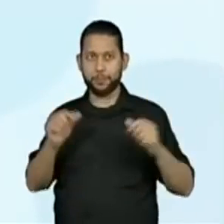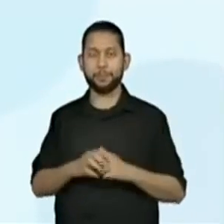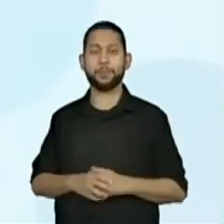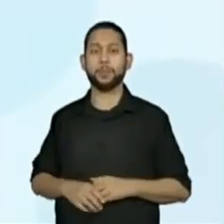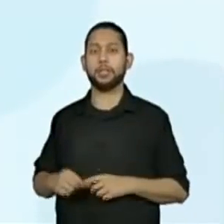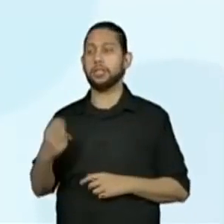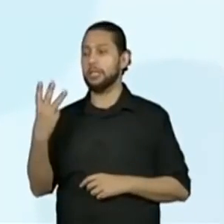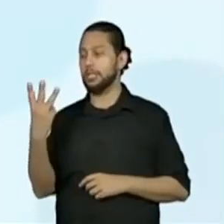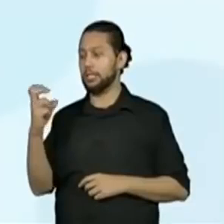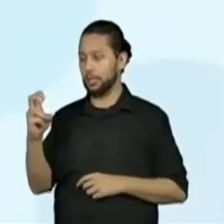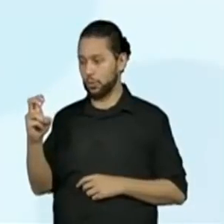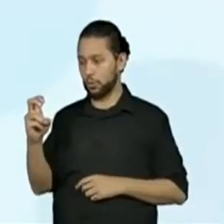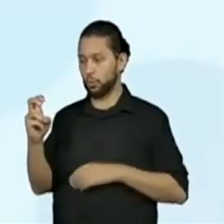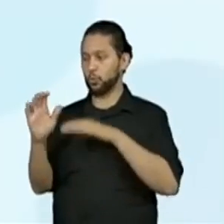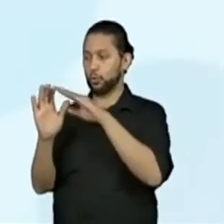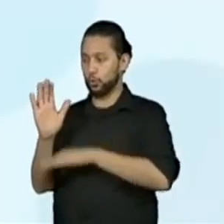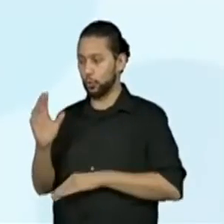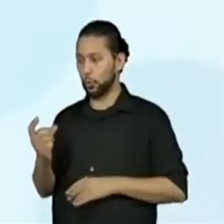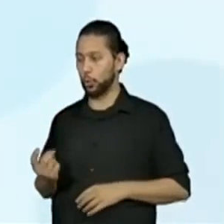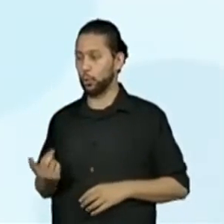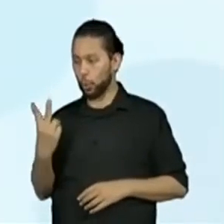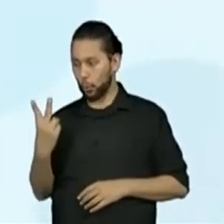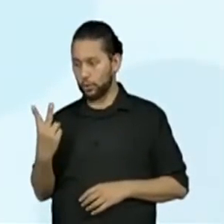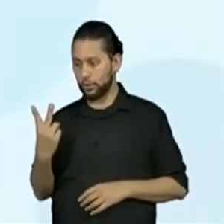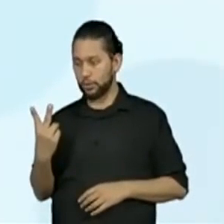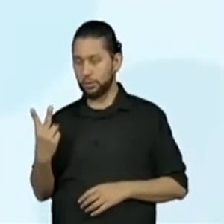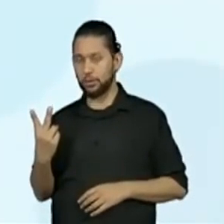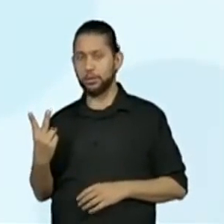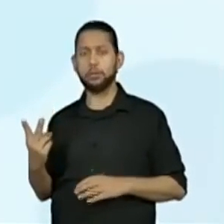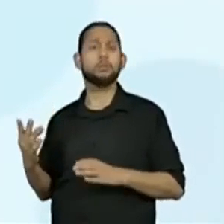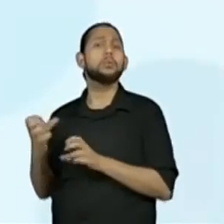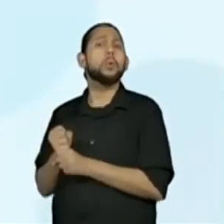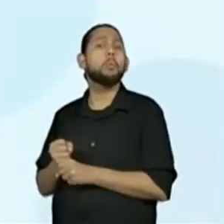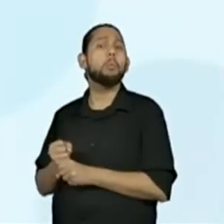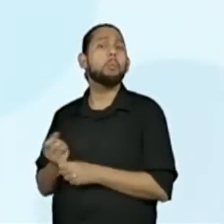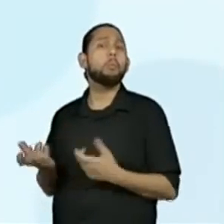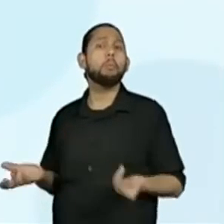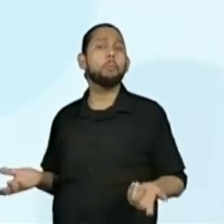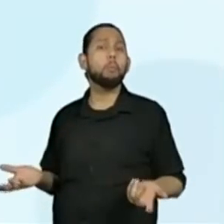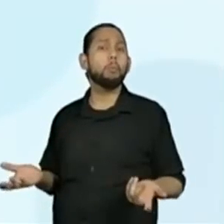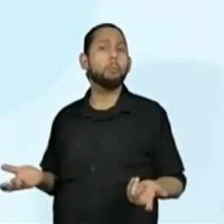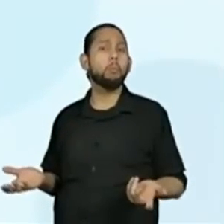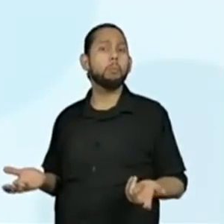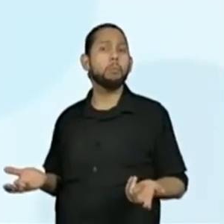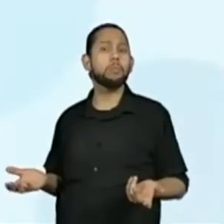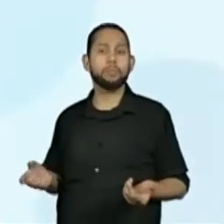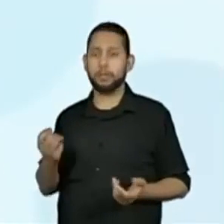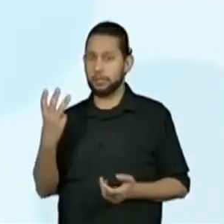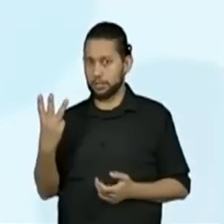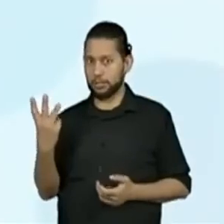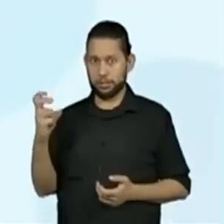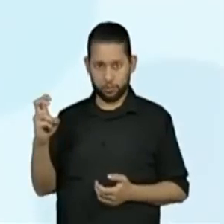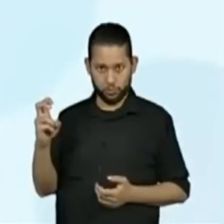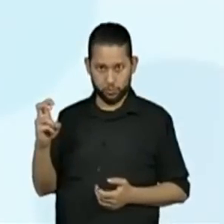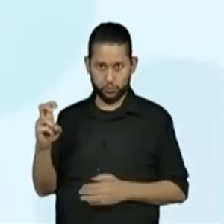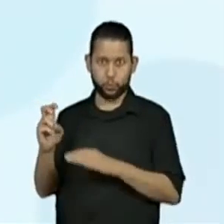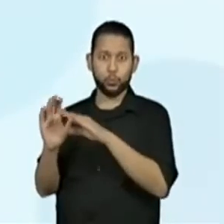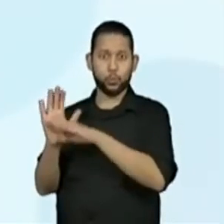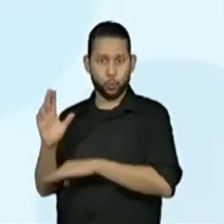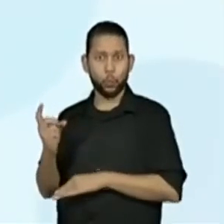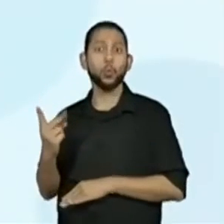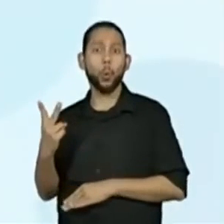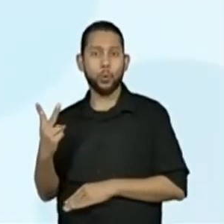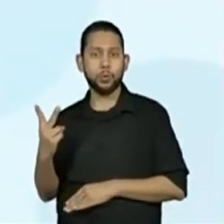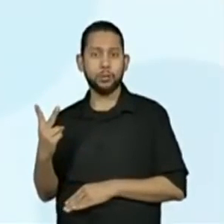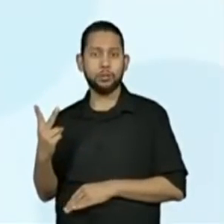35 menos 12 é igual a quanto descobrimos? Aqui, olha, 35 menos